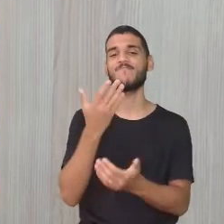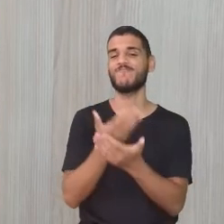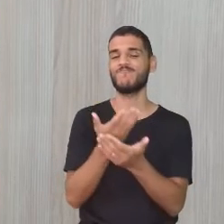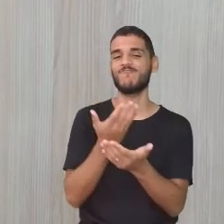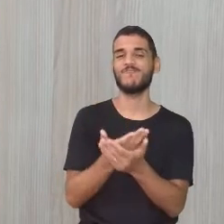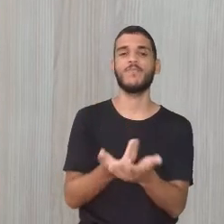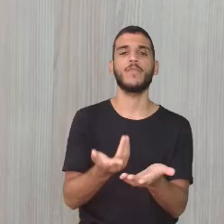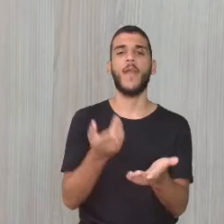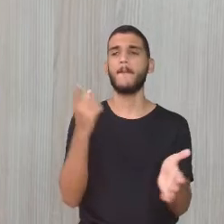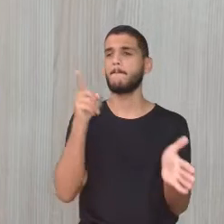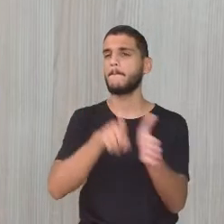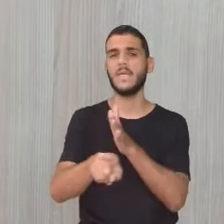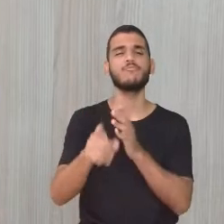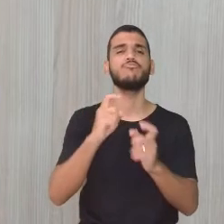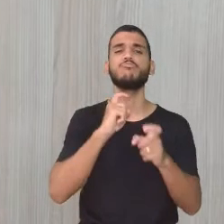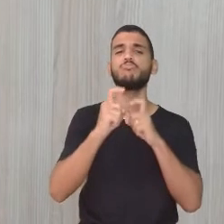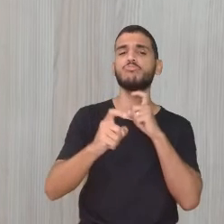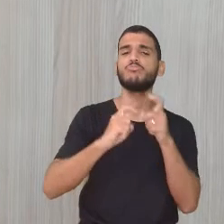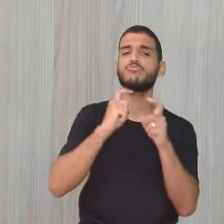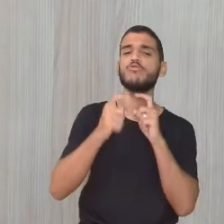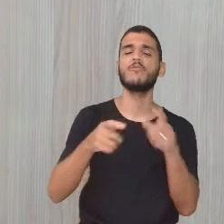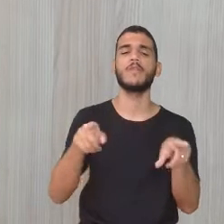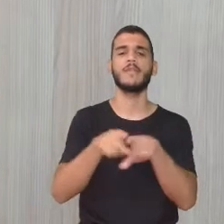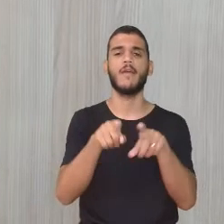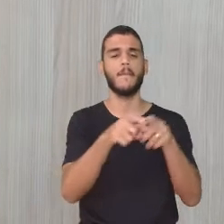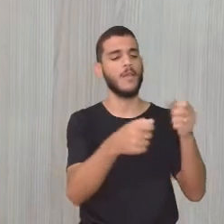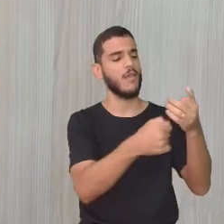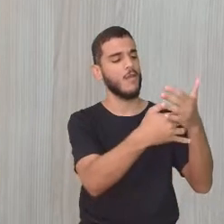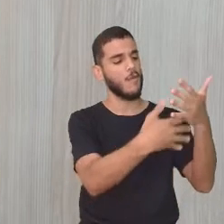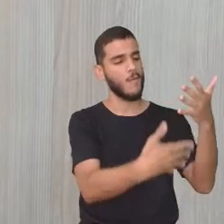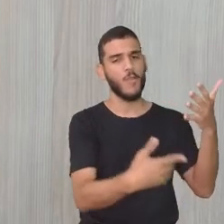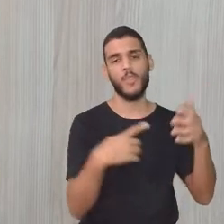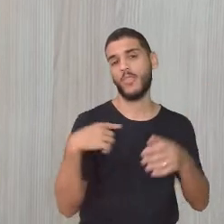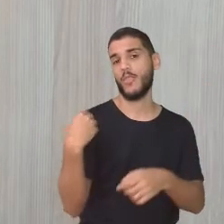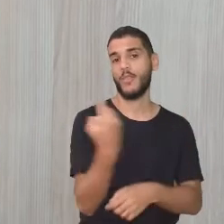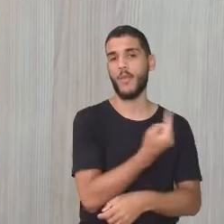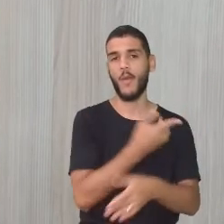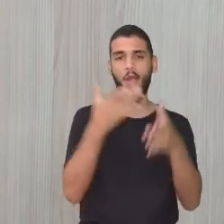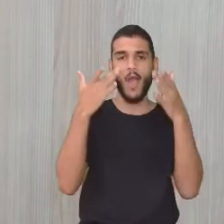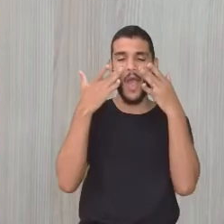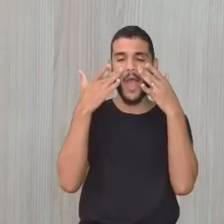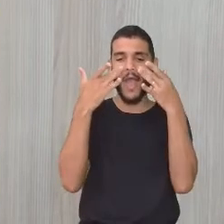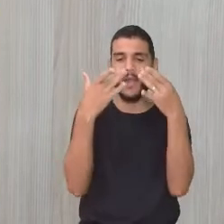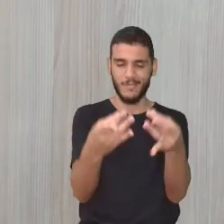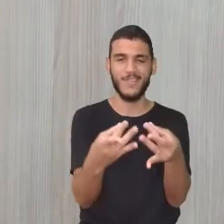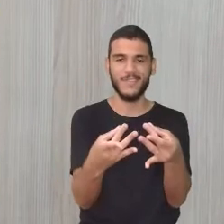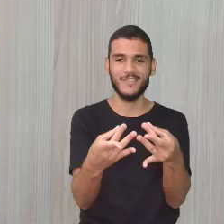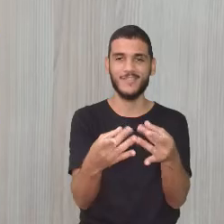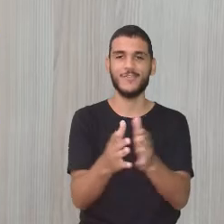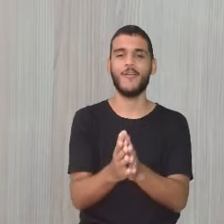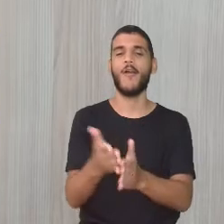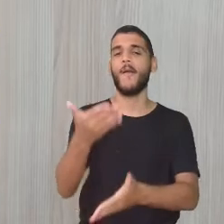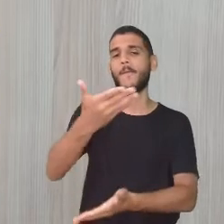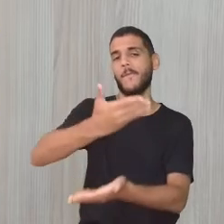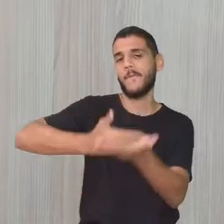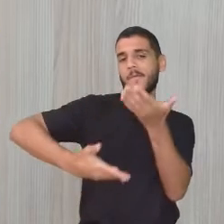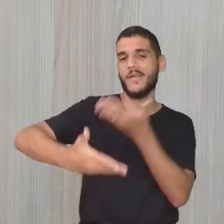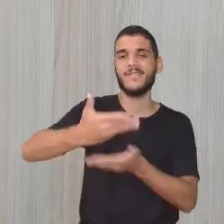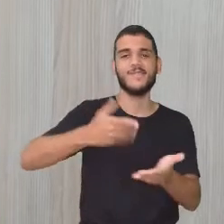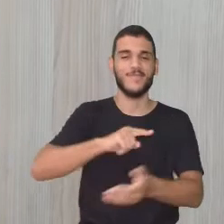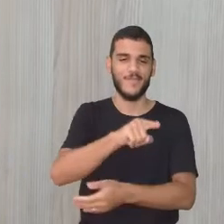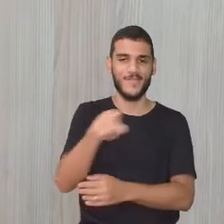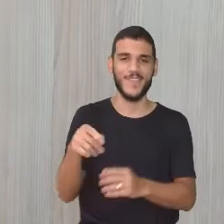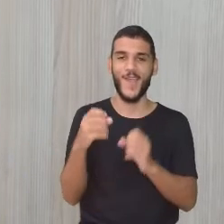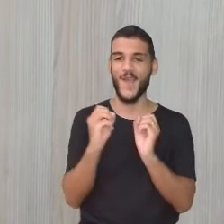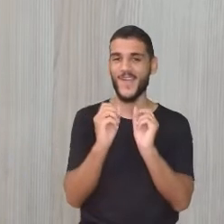dúvida, você pode deixar comentário. Que a gente vai ficar bem atenciosa aqui para a interação de vocês, tá